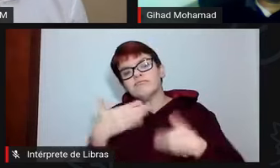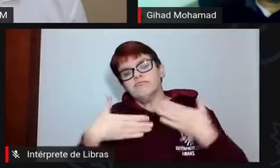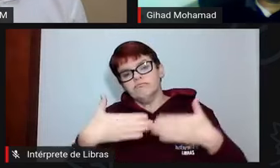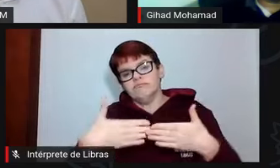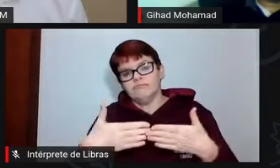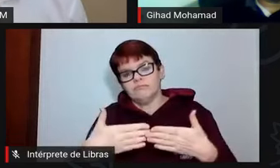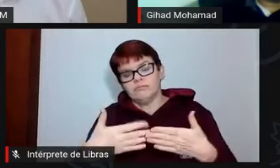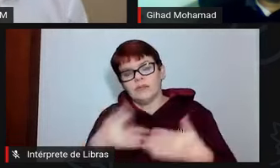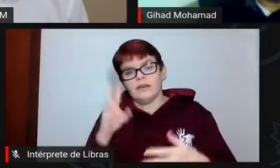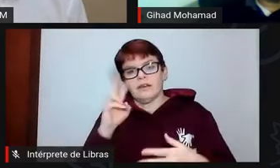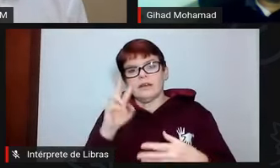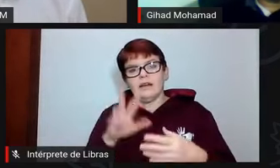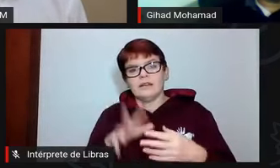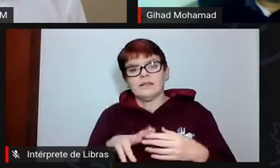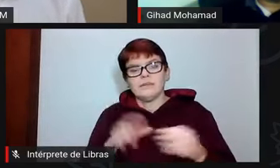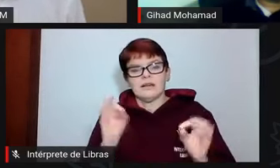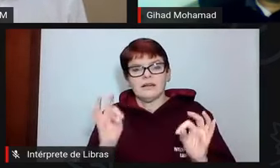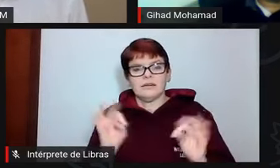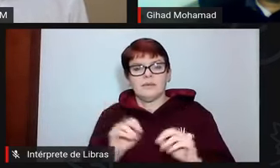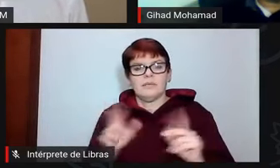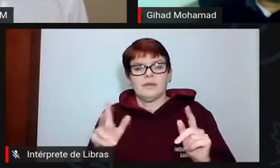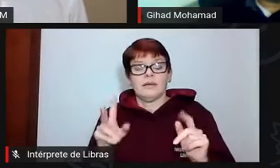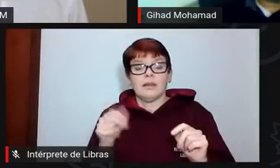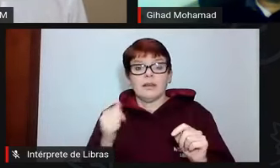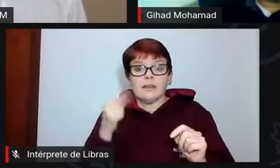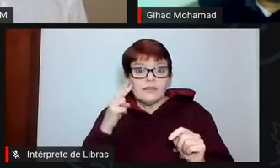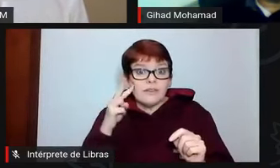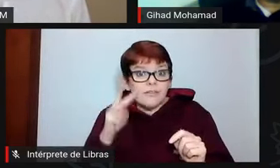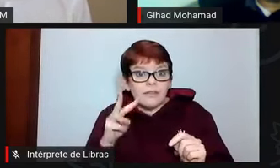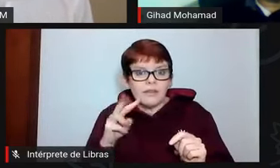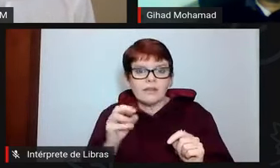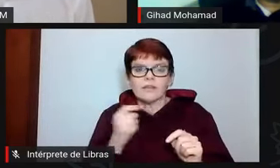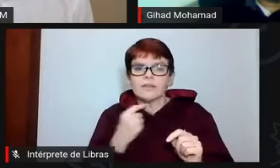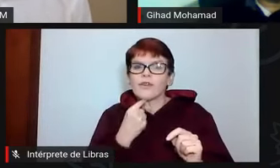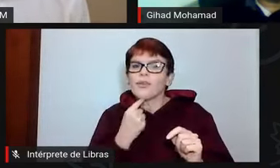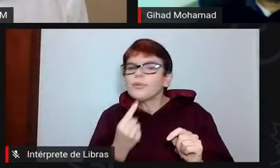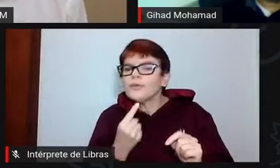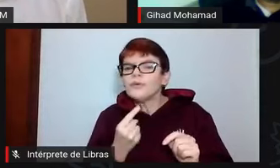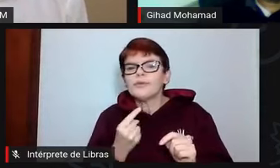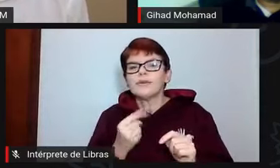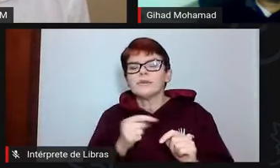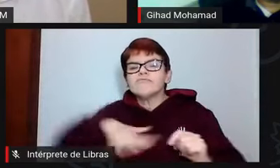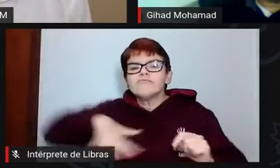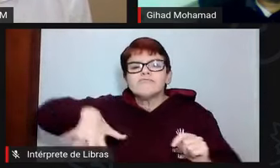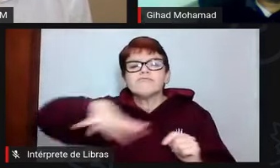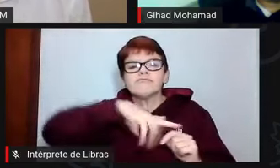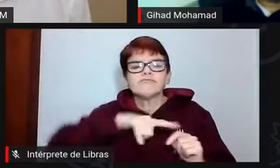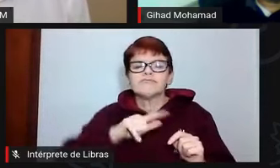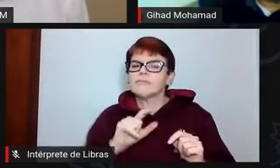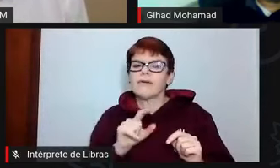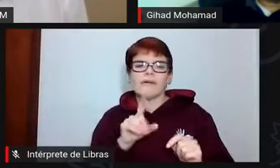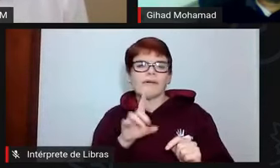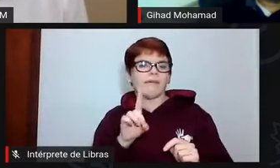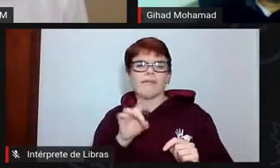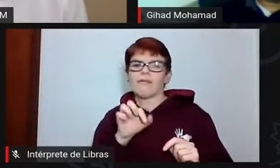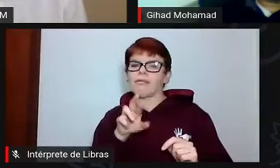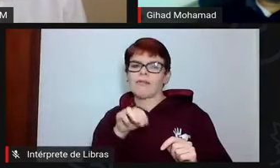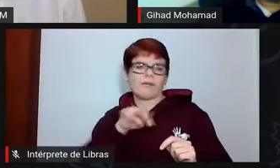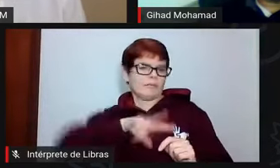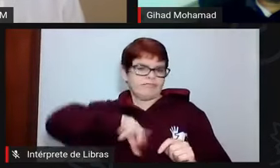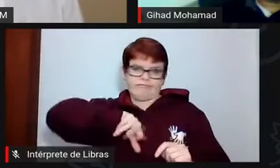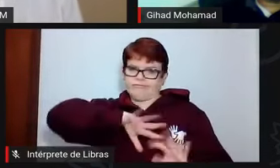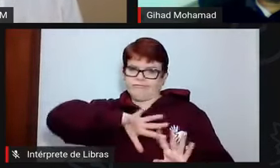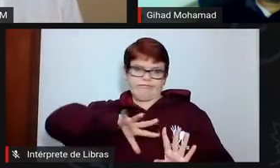Então, vejam que cenário duro esse cenário. Não estamos aqui fazendo drama de forma alguma. A gente tem